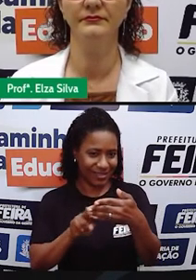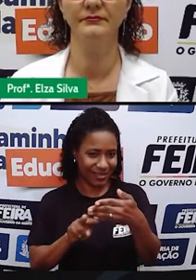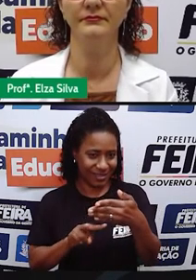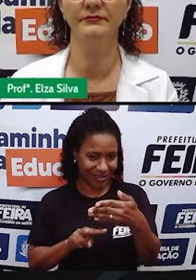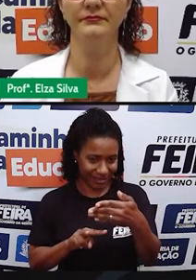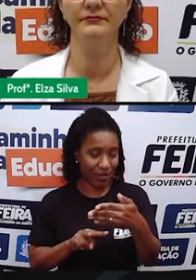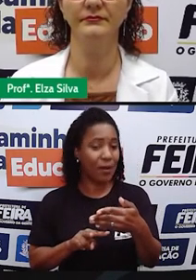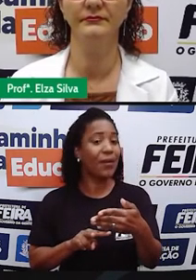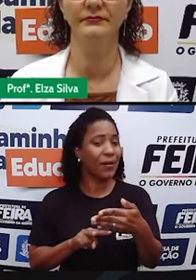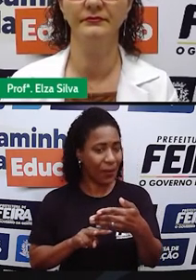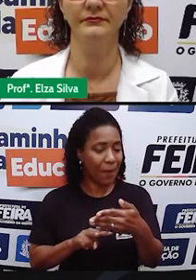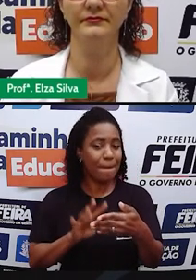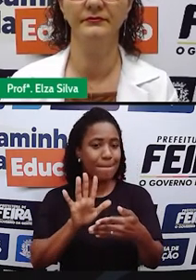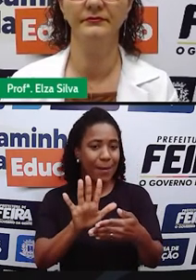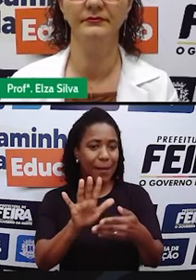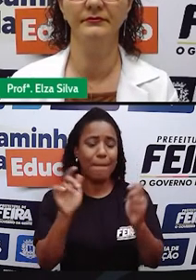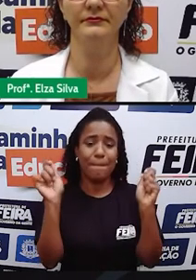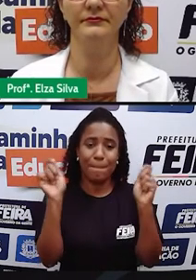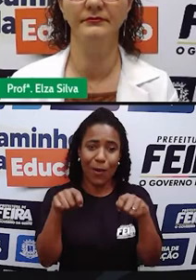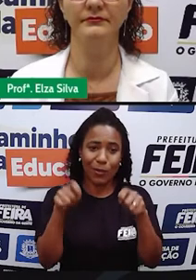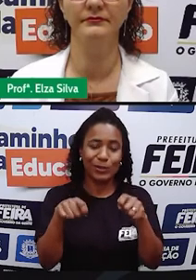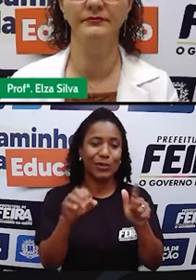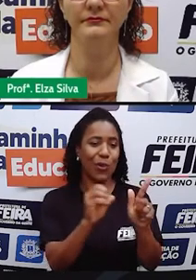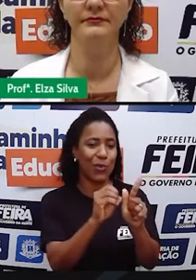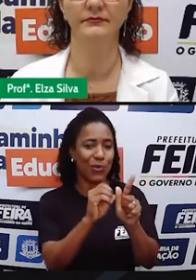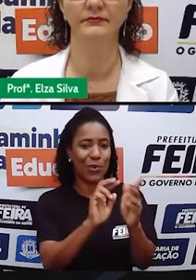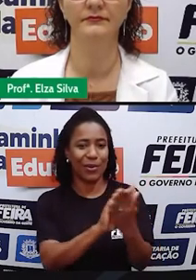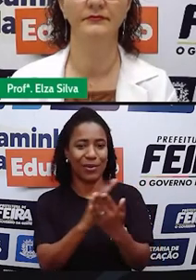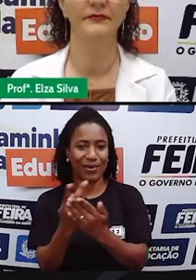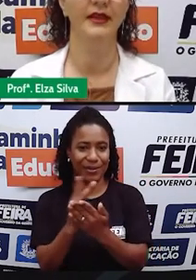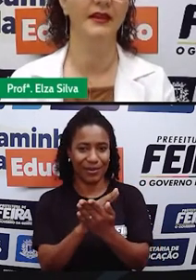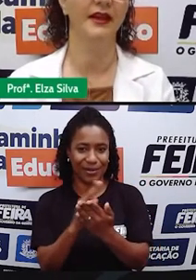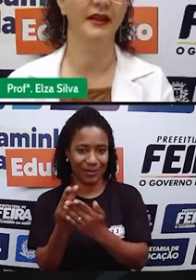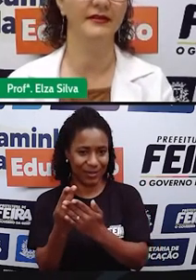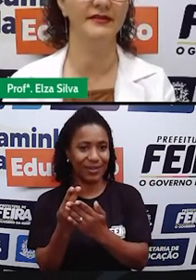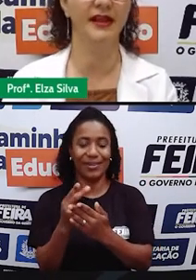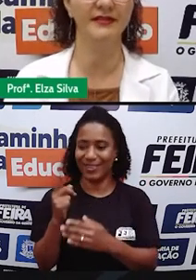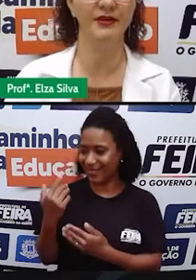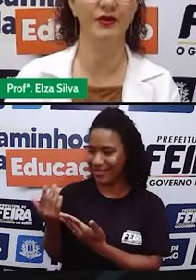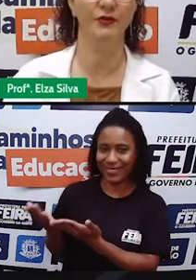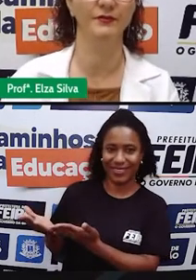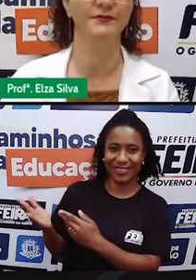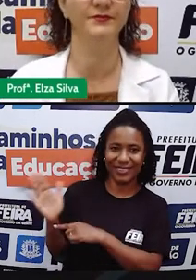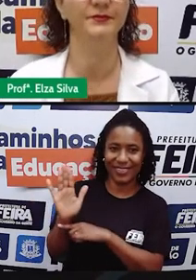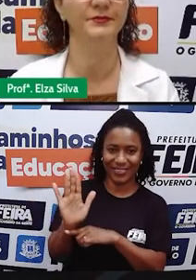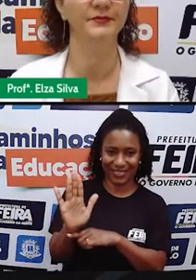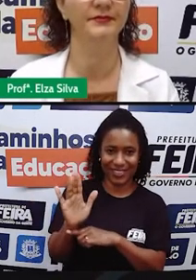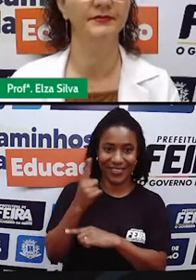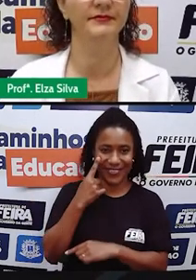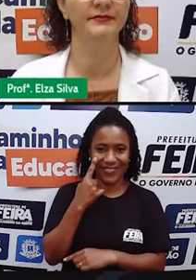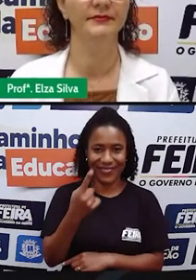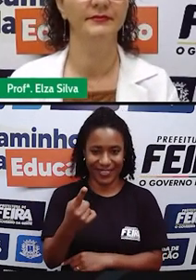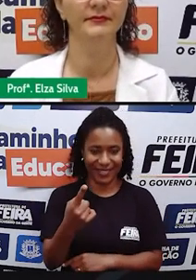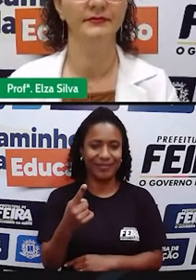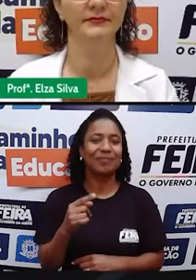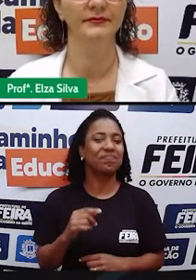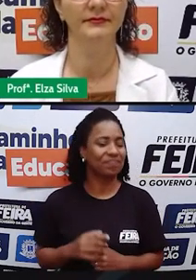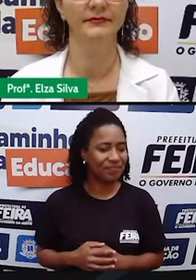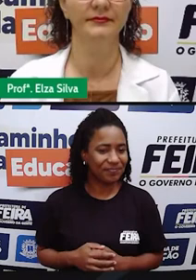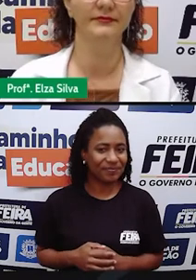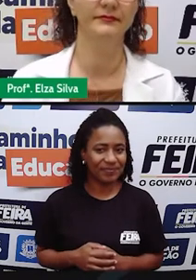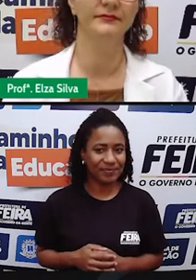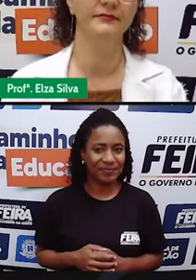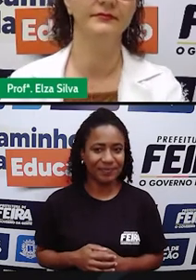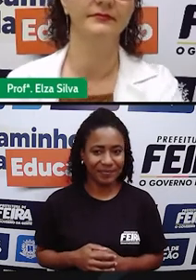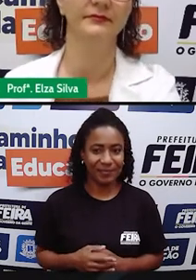Google Tradutor. Você pode colocar aqui, Tia Eurelza. Yes, let's go. Então, vocês vão estar